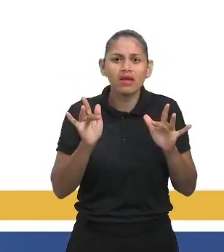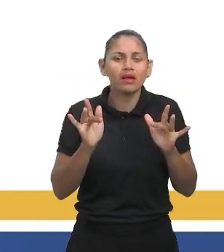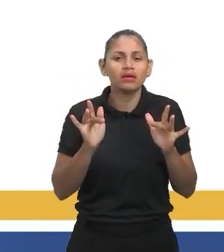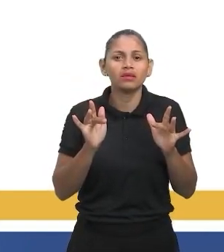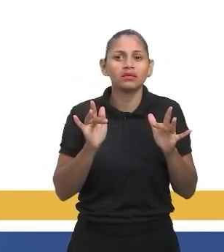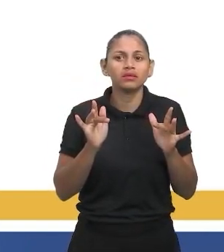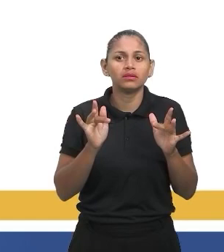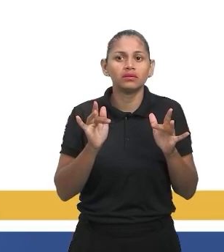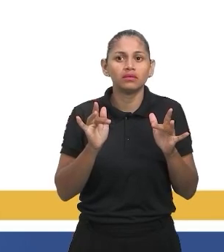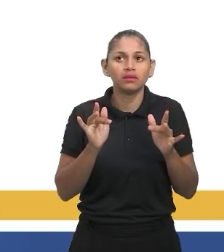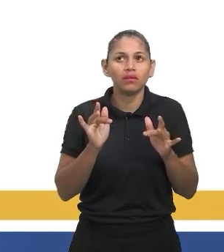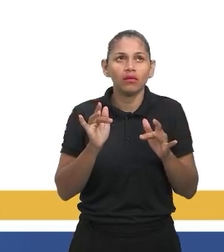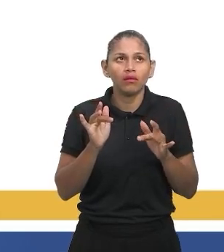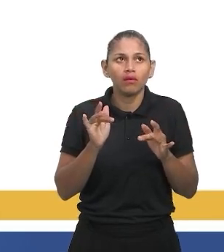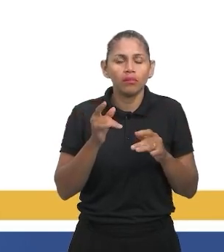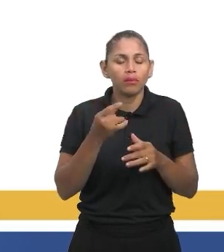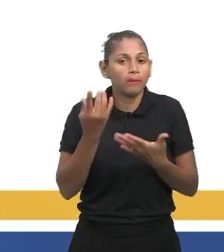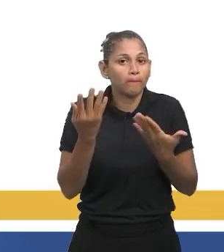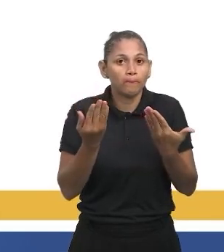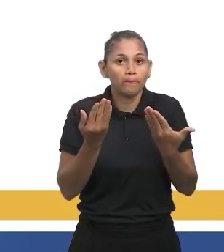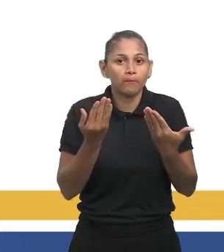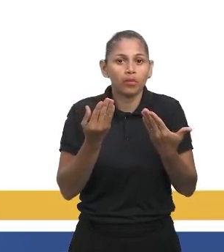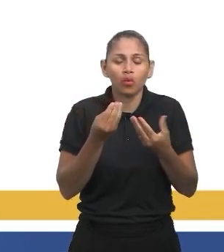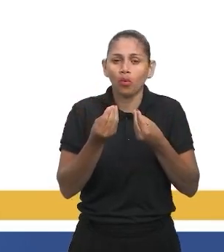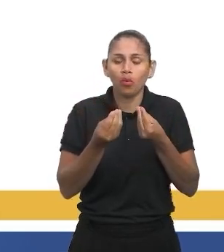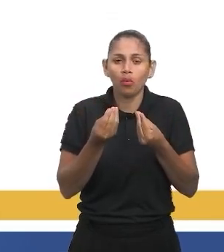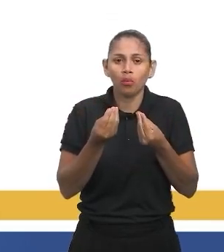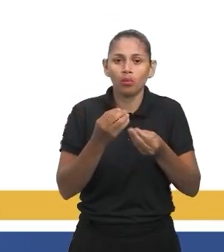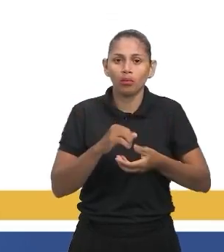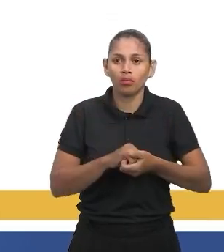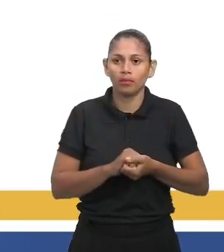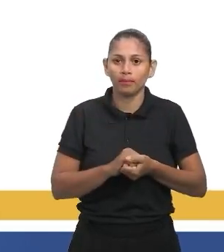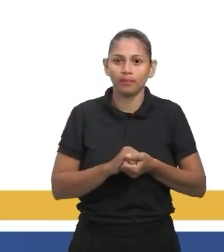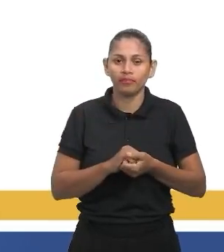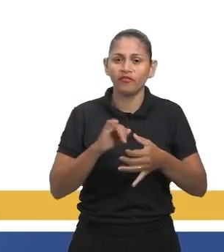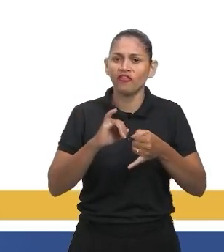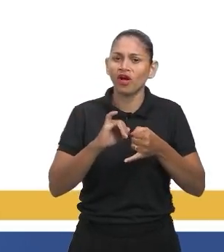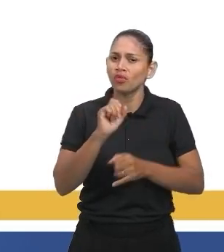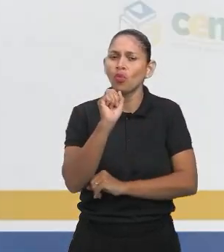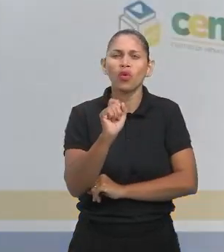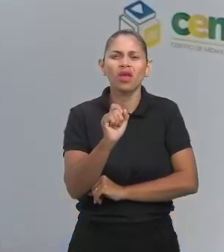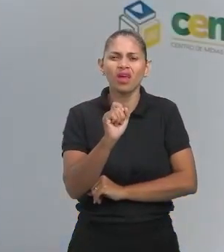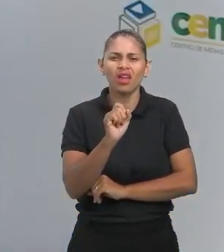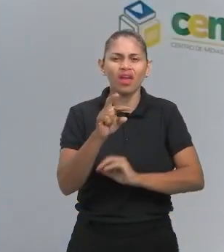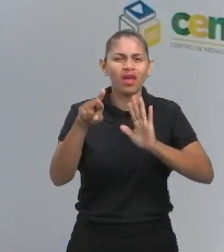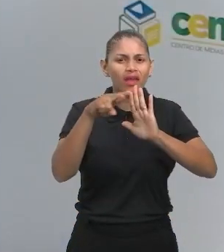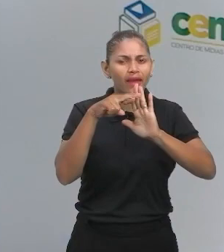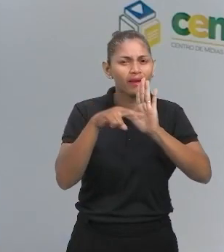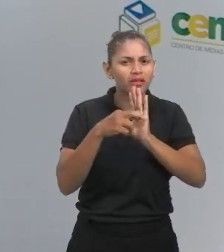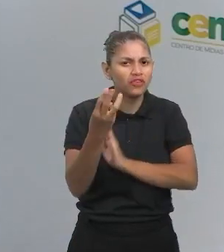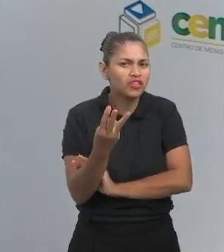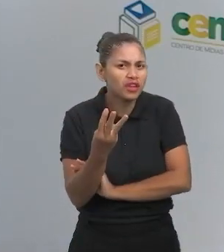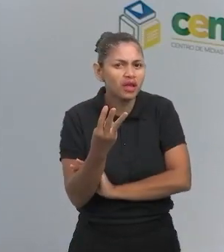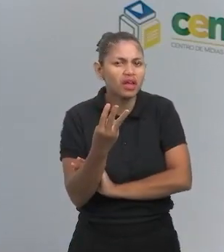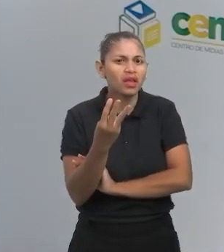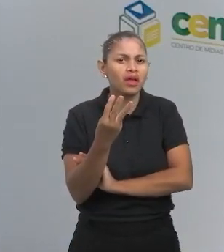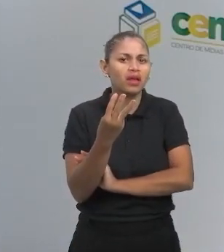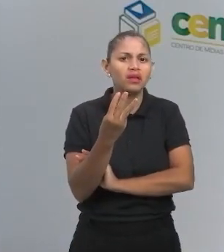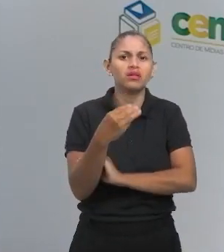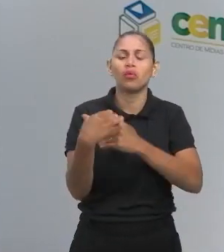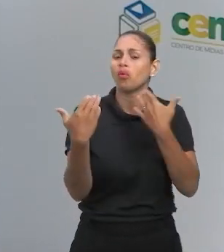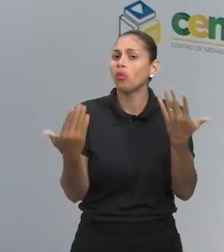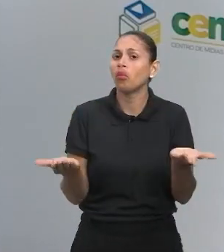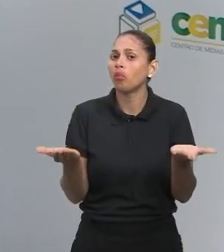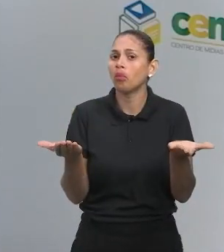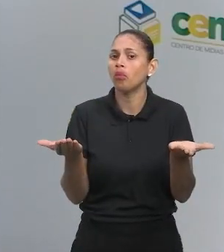Nazaré Tedesco, né? Ai, meu Deus, por onde que eu começo? Eu faço o quê aqui? Eu vou por regra de três? Tem gente que vai tudo na regra de três. Gente,